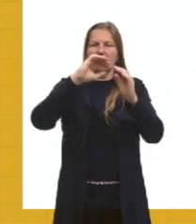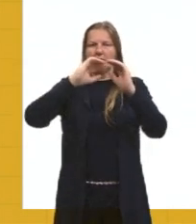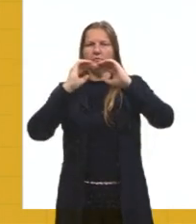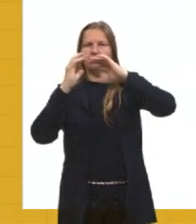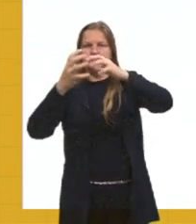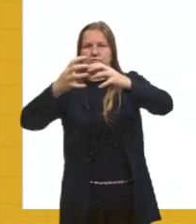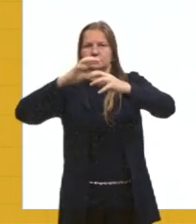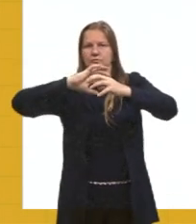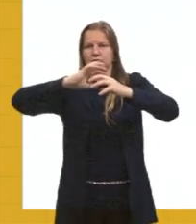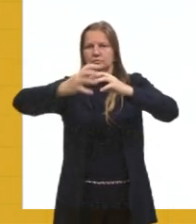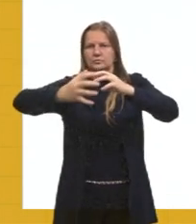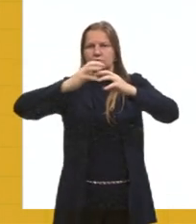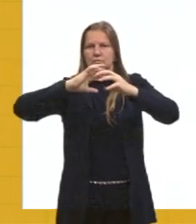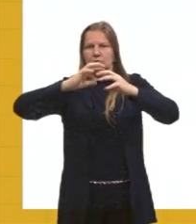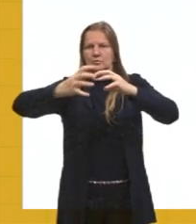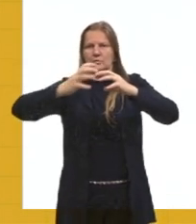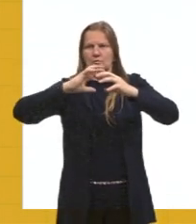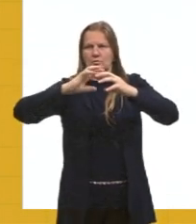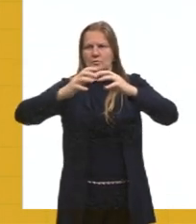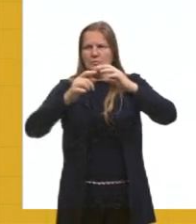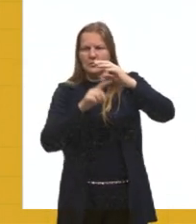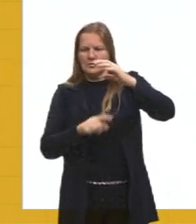aí forma uma célula de convecção, né,